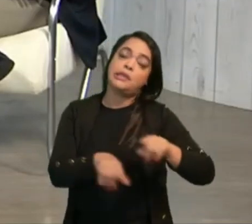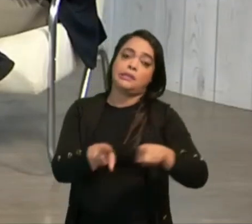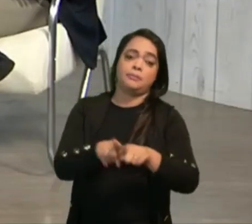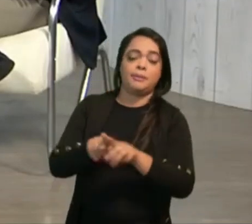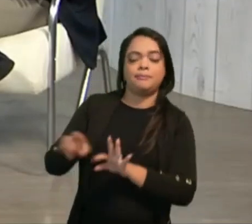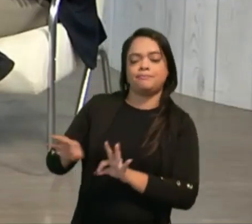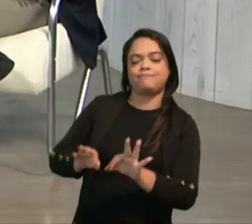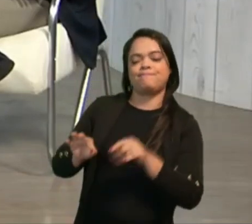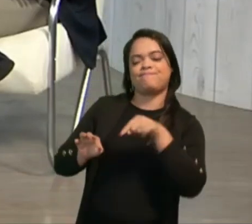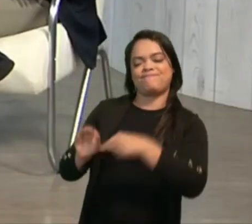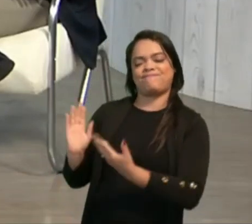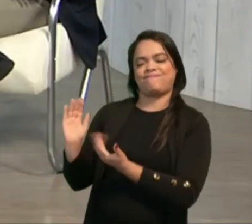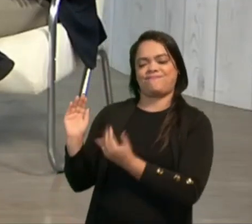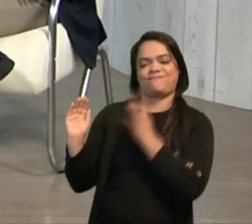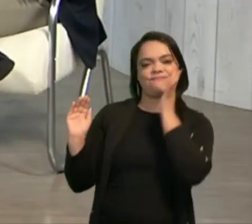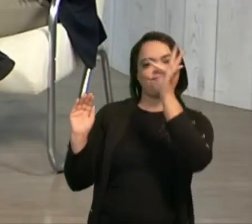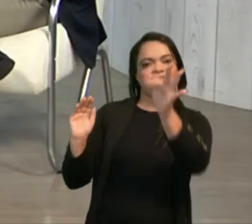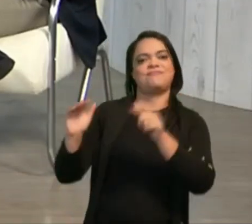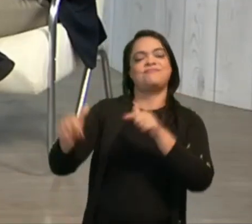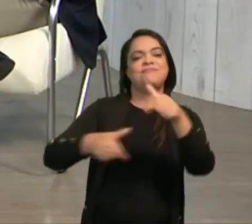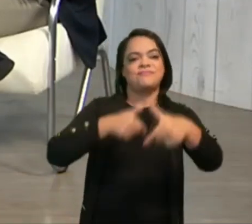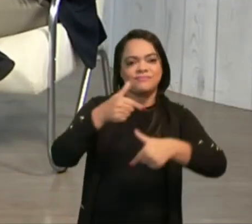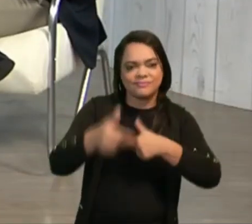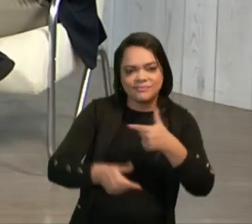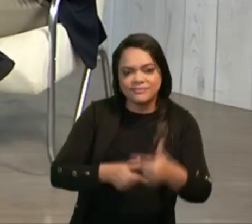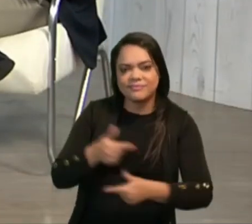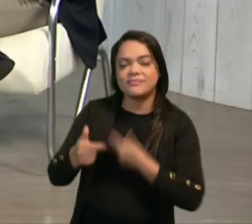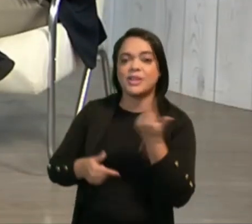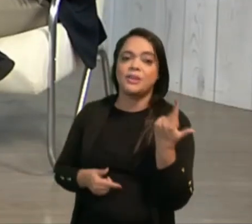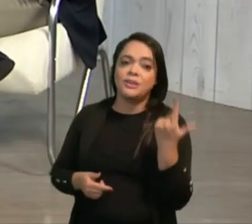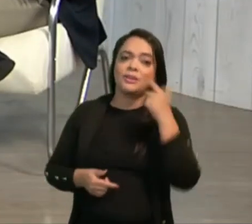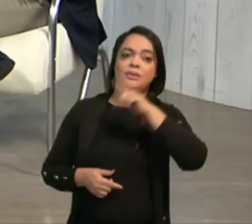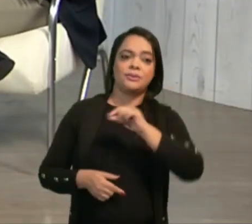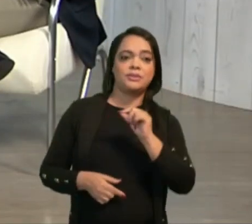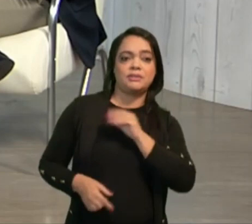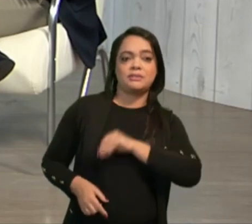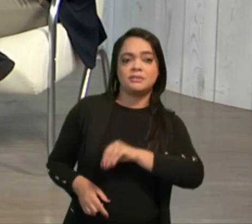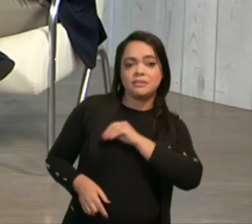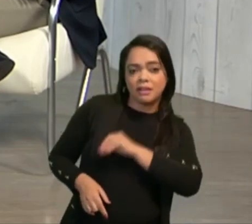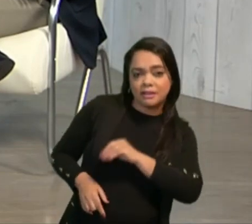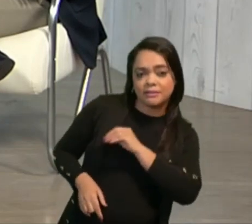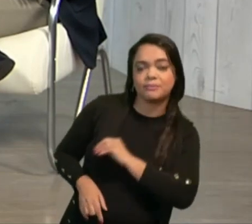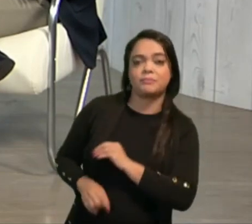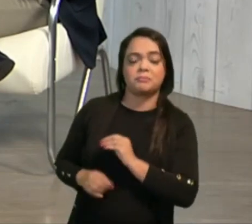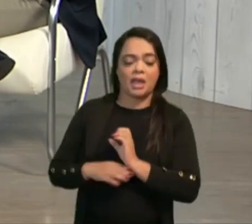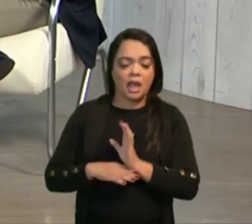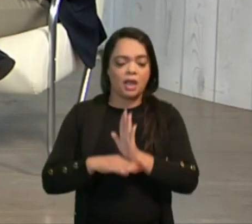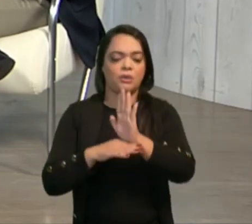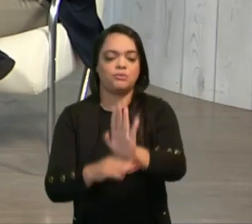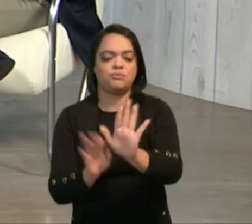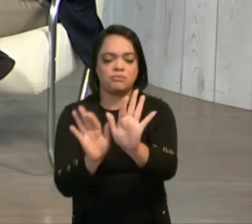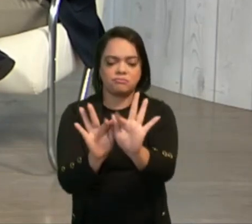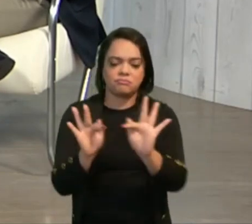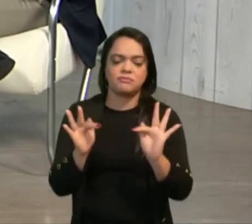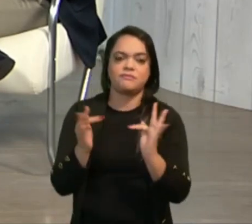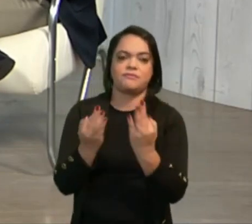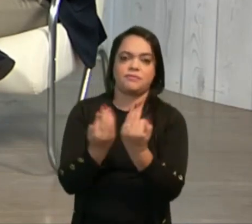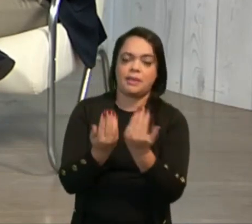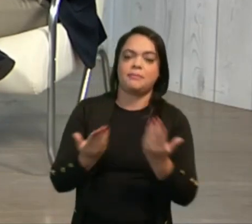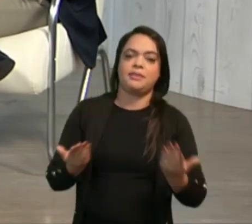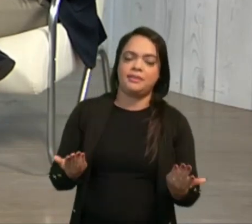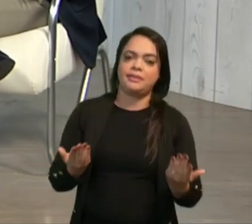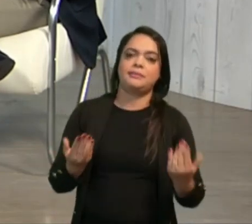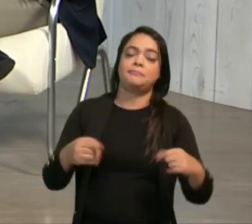prepara esse jovem para o mercado de trabalho, garantindo a ele renda, renda que contribuirá com sua